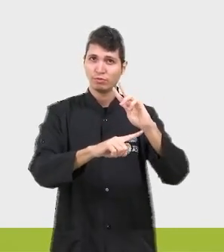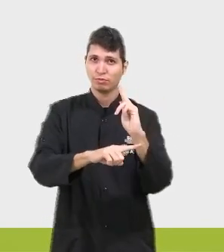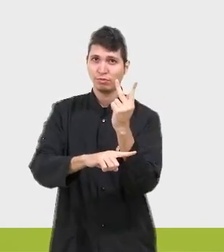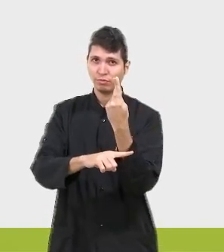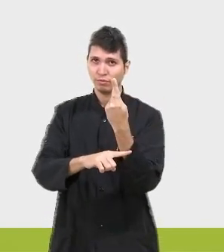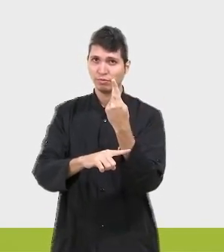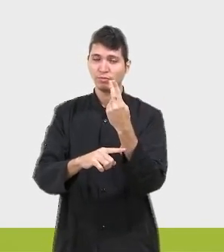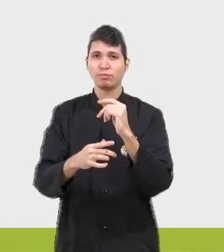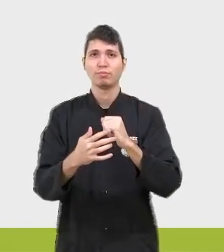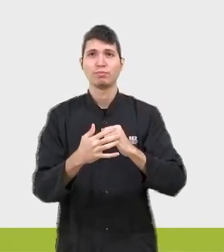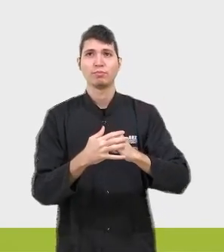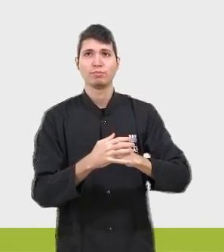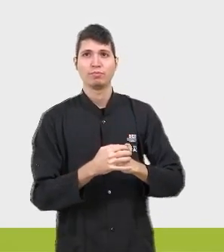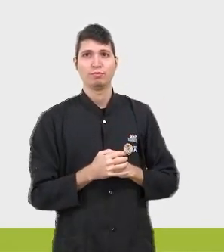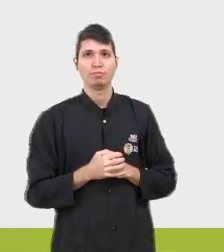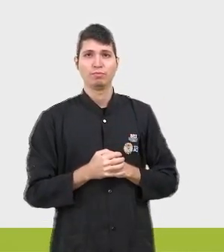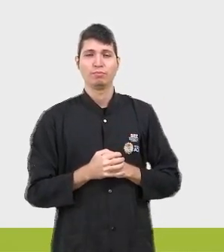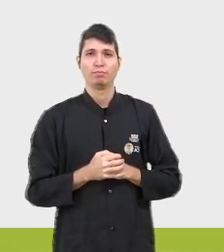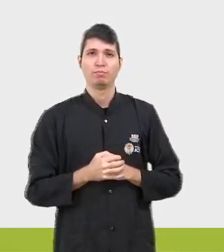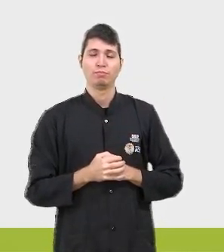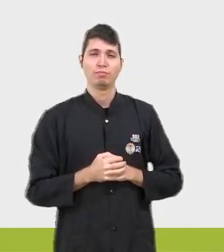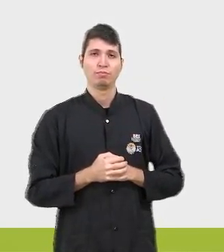a ideia do nosso retângulo.